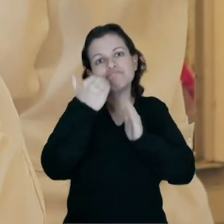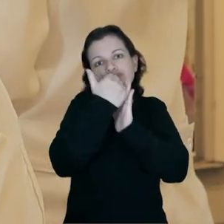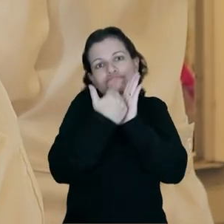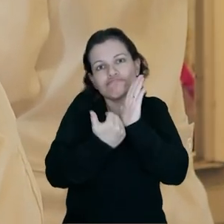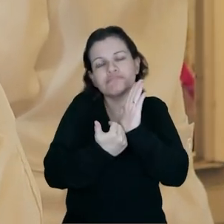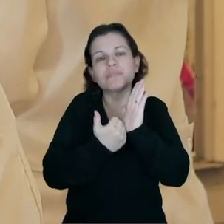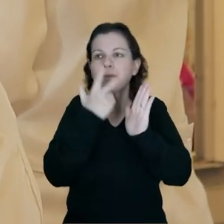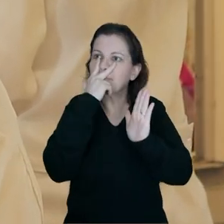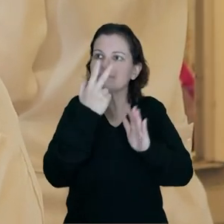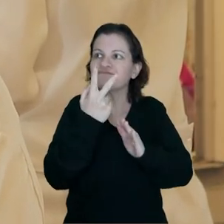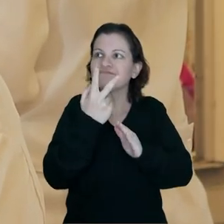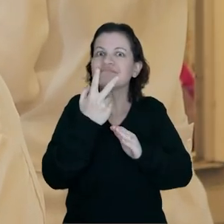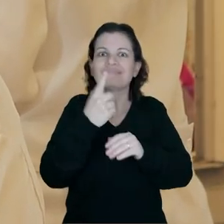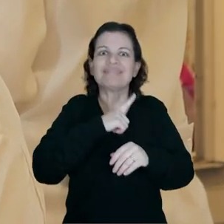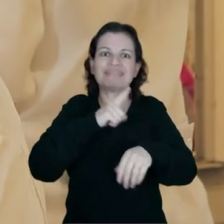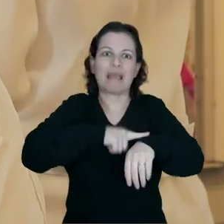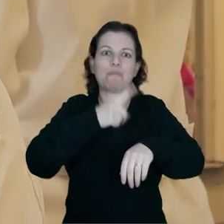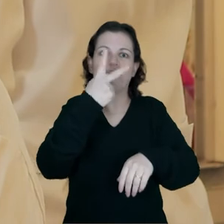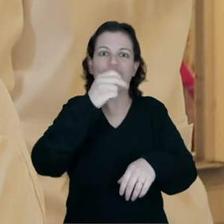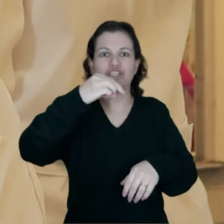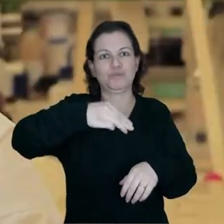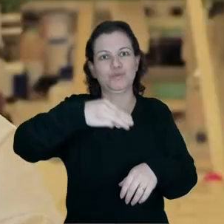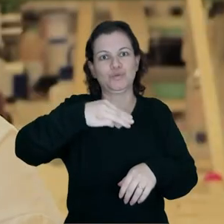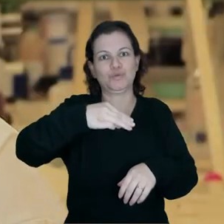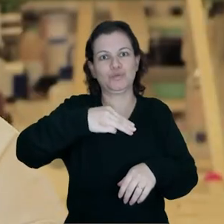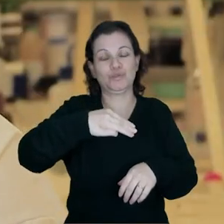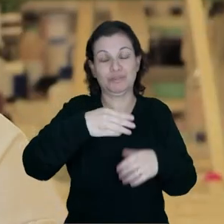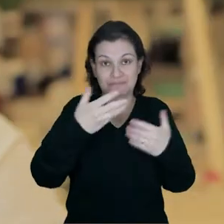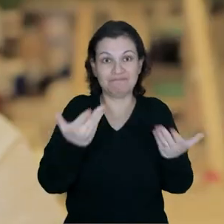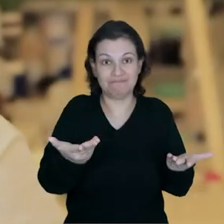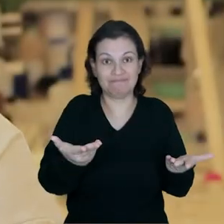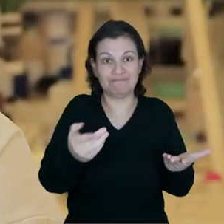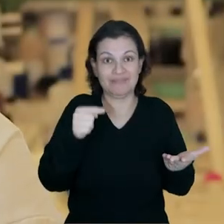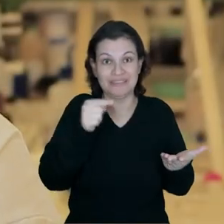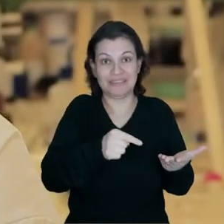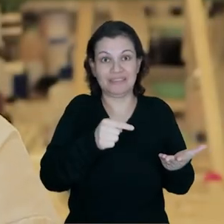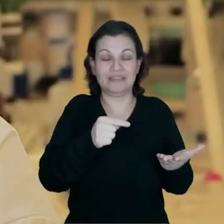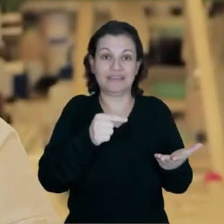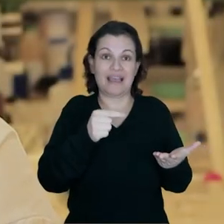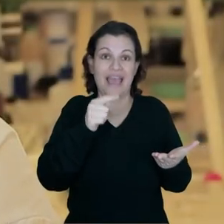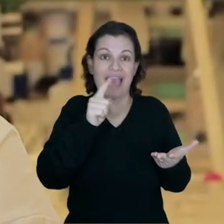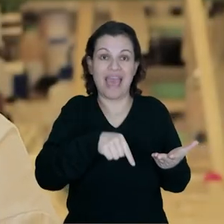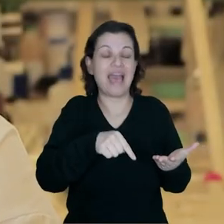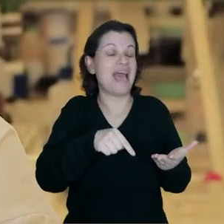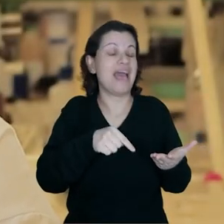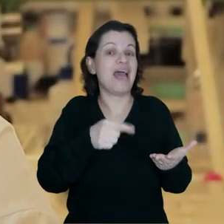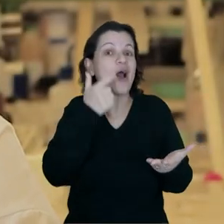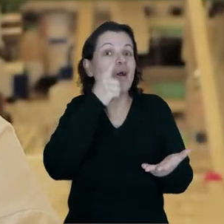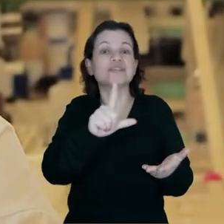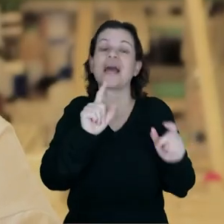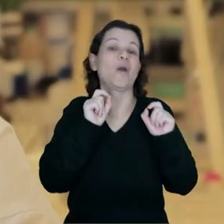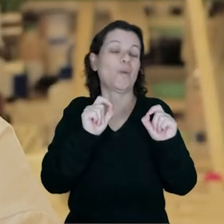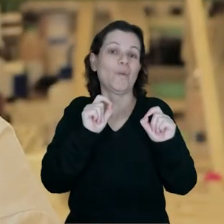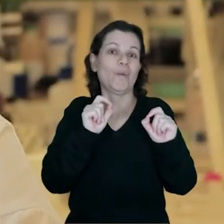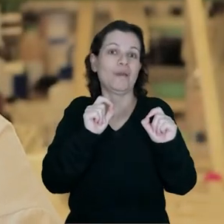procedimento que dura 20 minutos. Então, nesse caso, se faz com que,